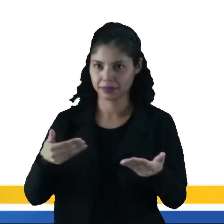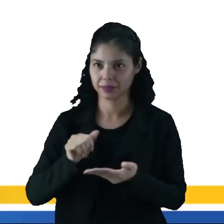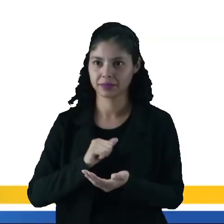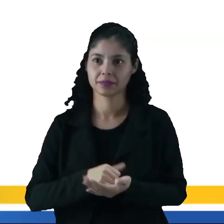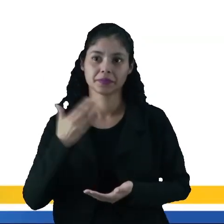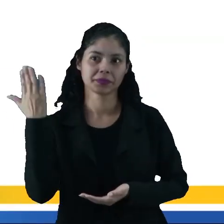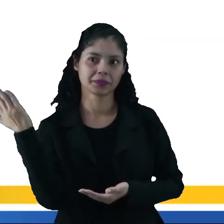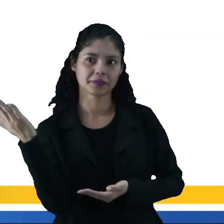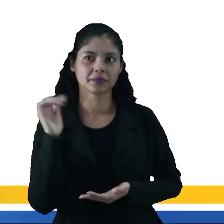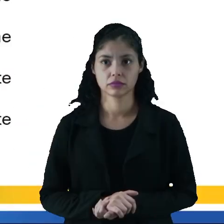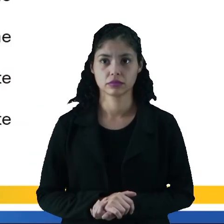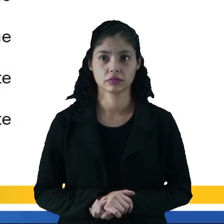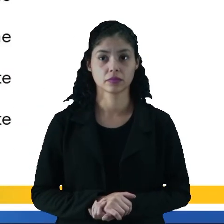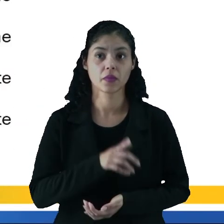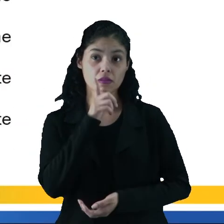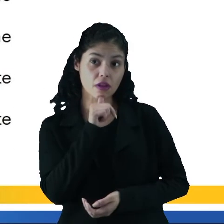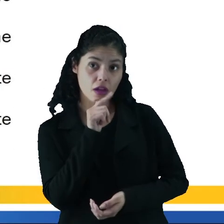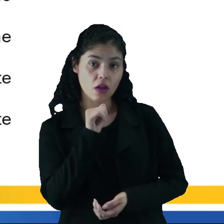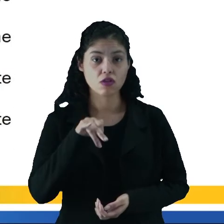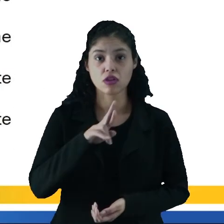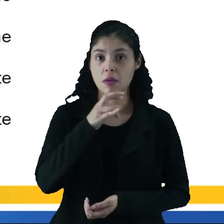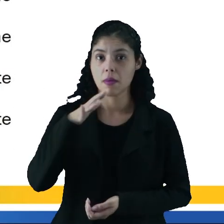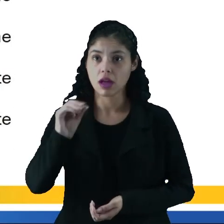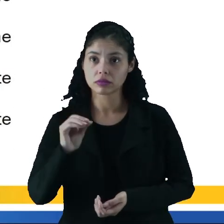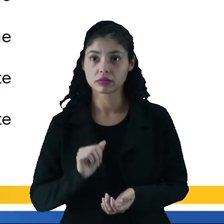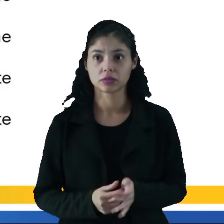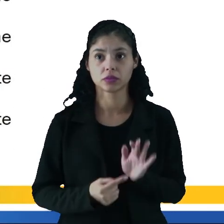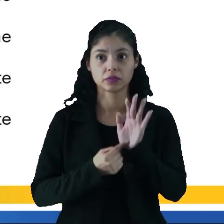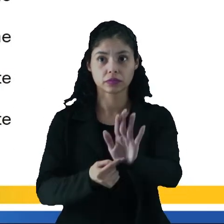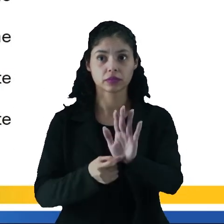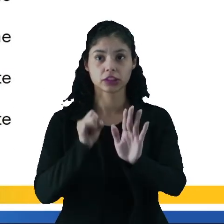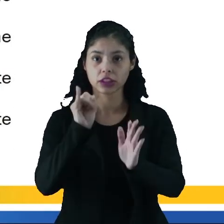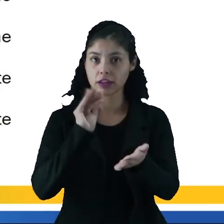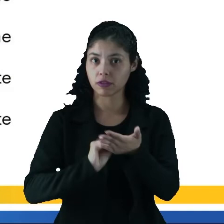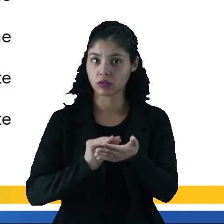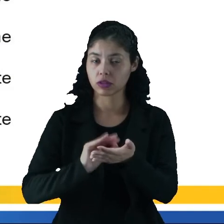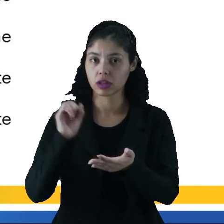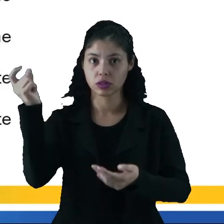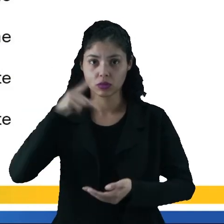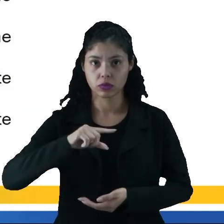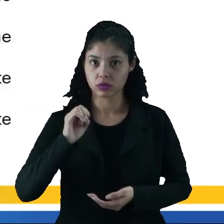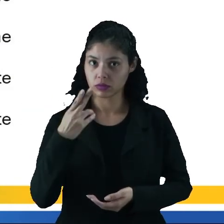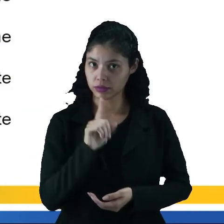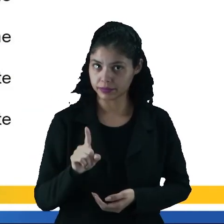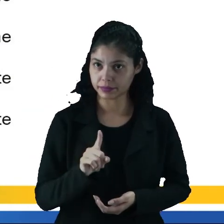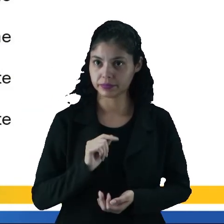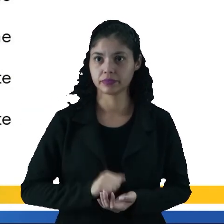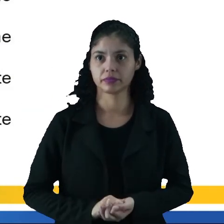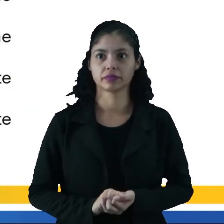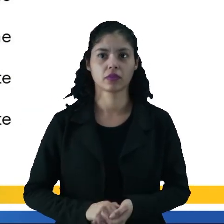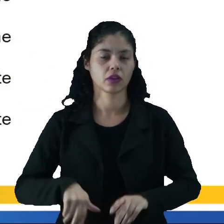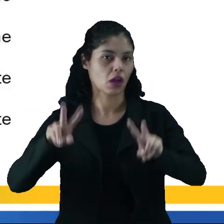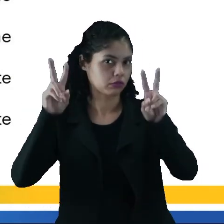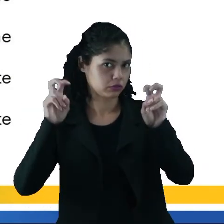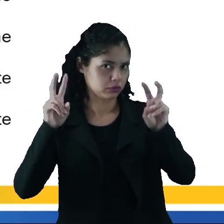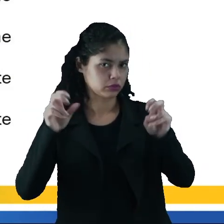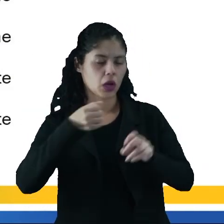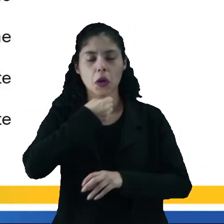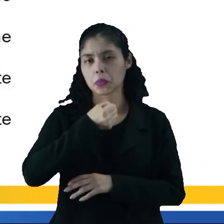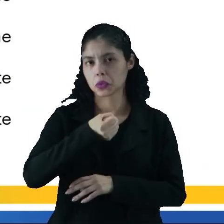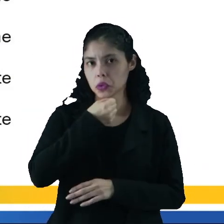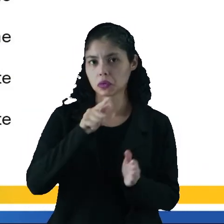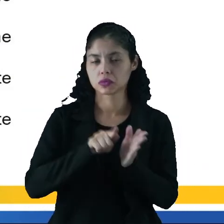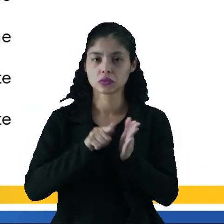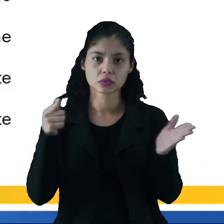agora. Vamos lá então? Águas de março definem se falta luz este ano. Esse foi o título de uma